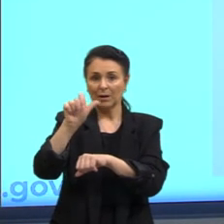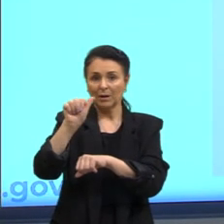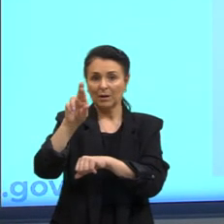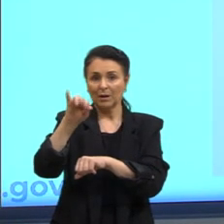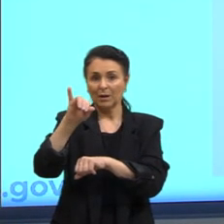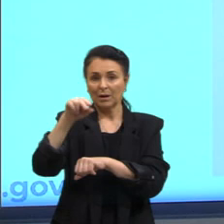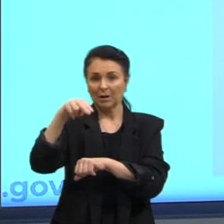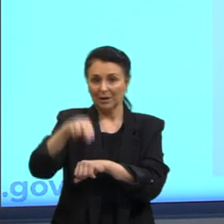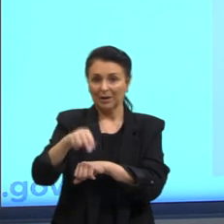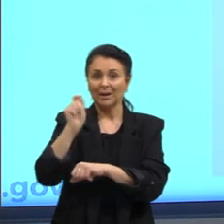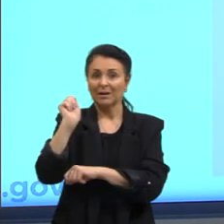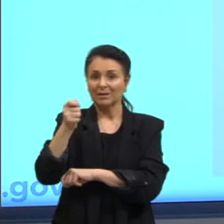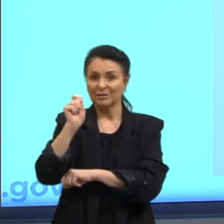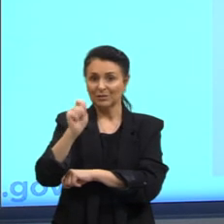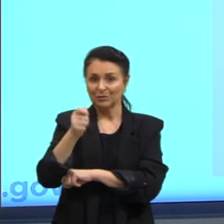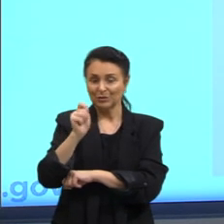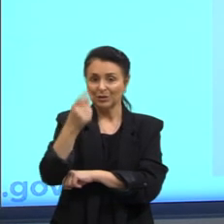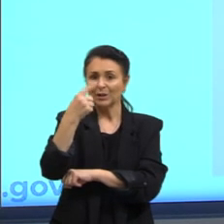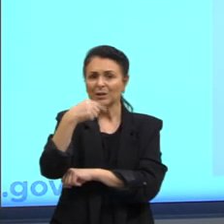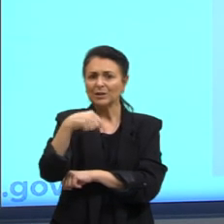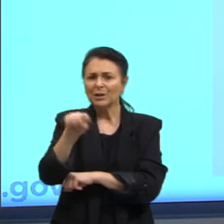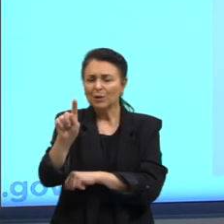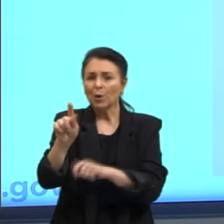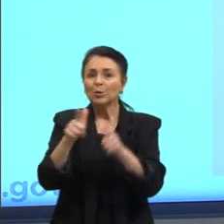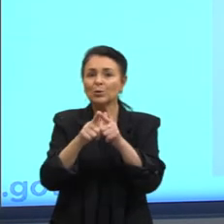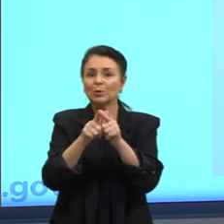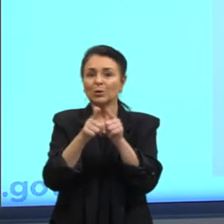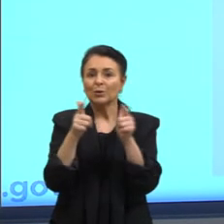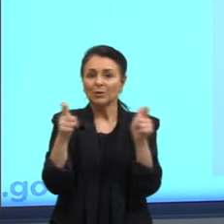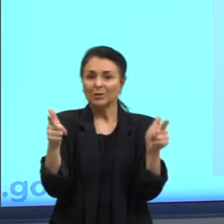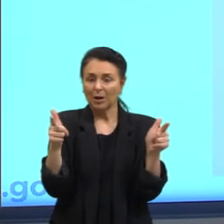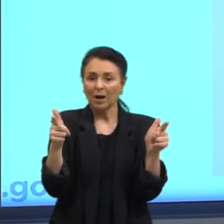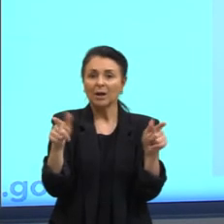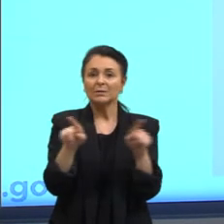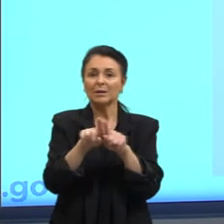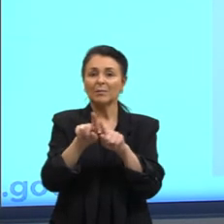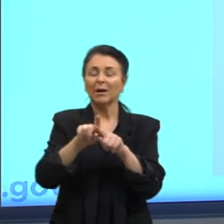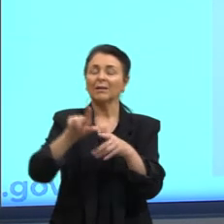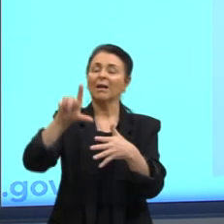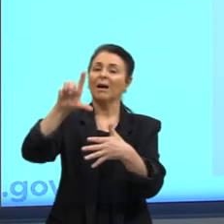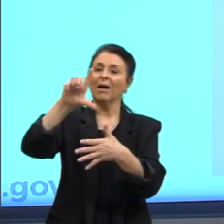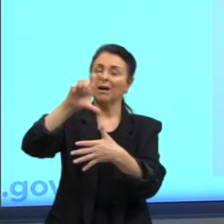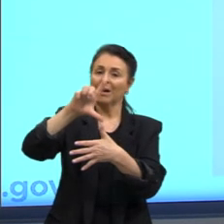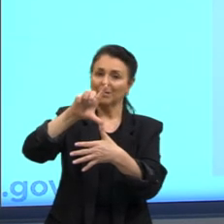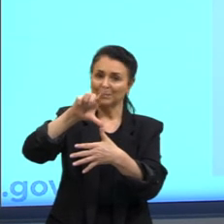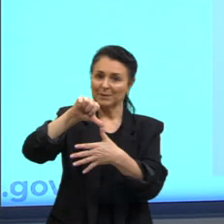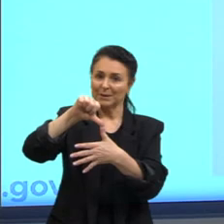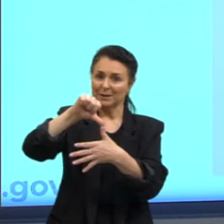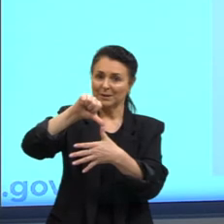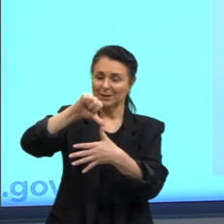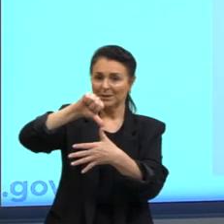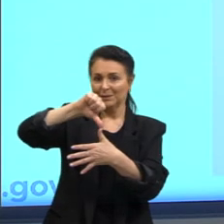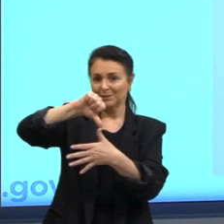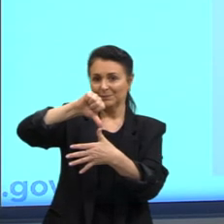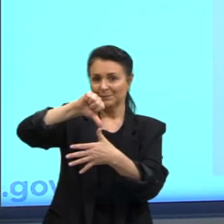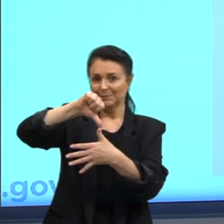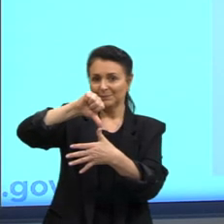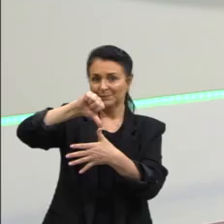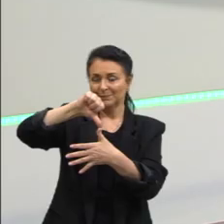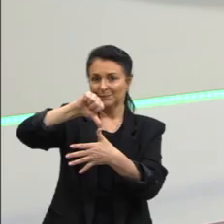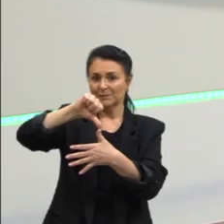E aqui Outros periódicos De América del Sur Acessando aqui Você pode